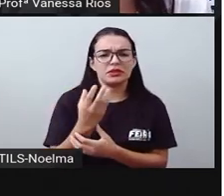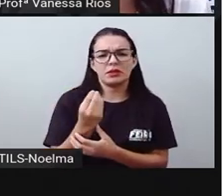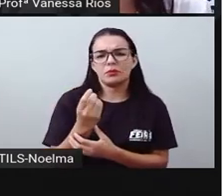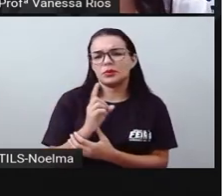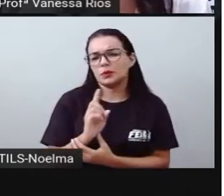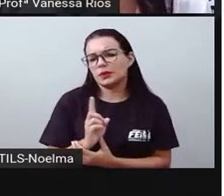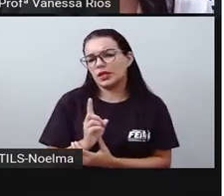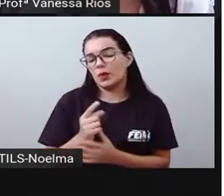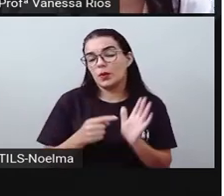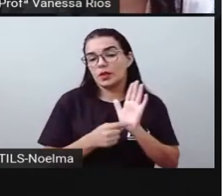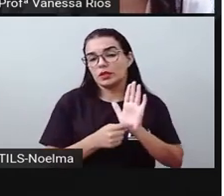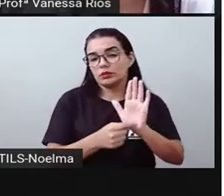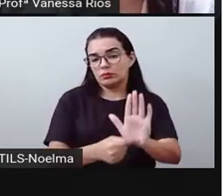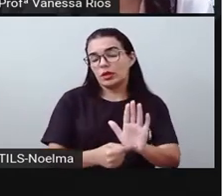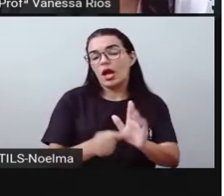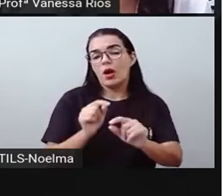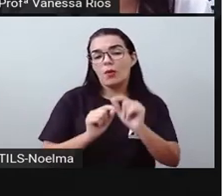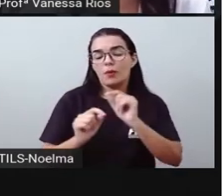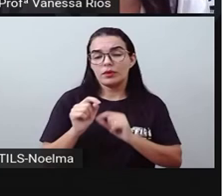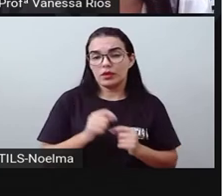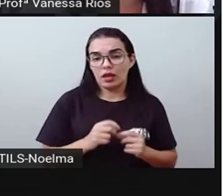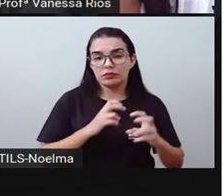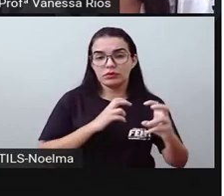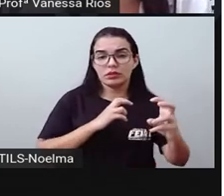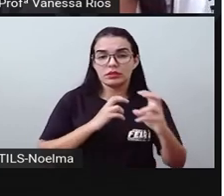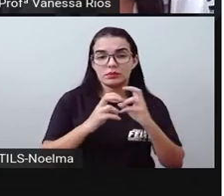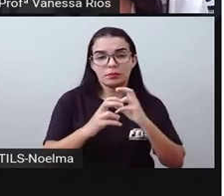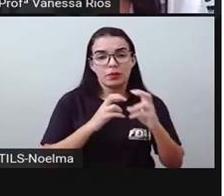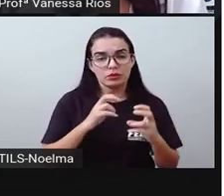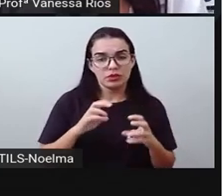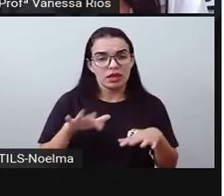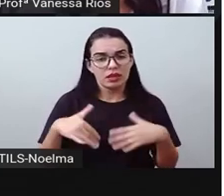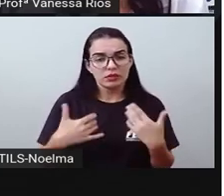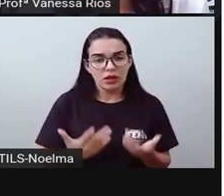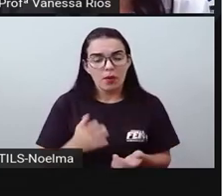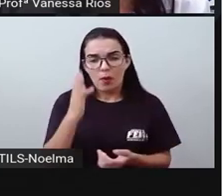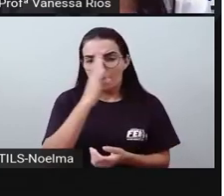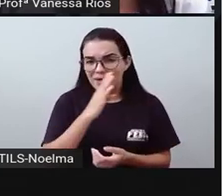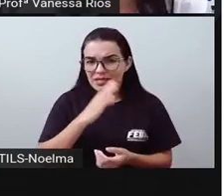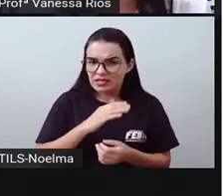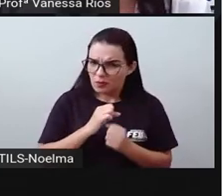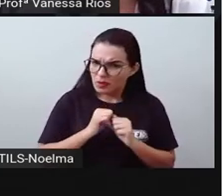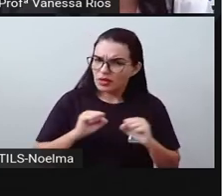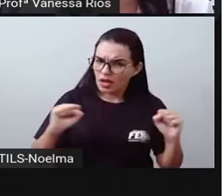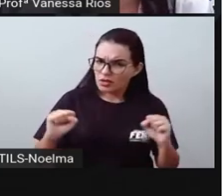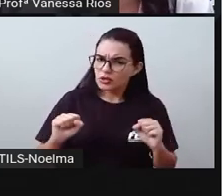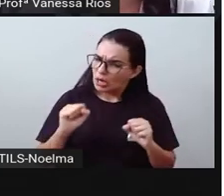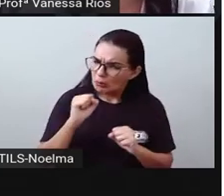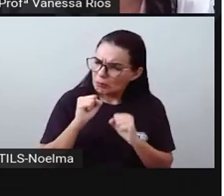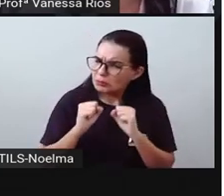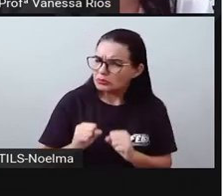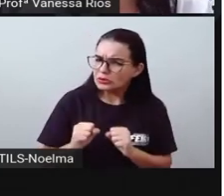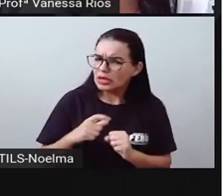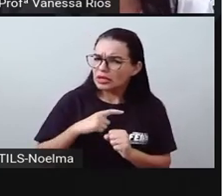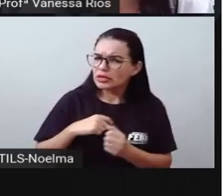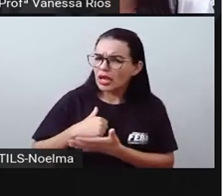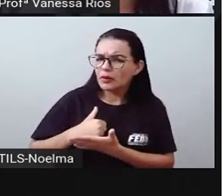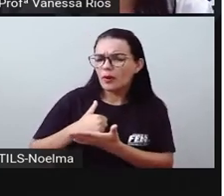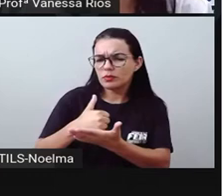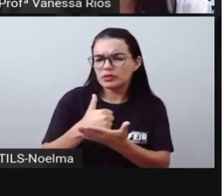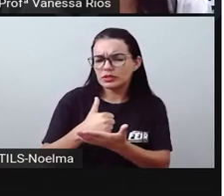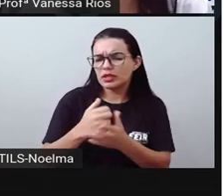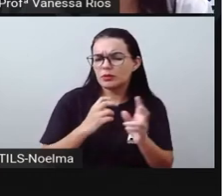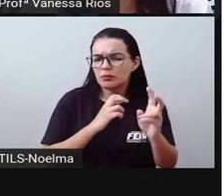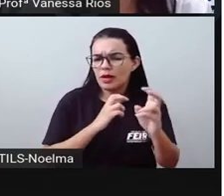transporte, já que o Brasil é tão grande, as ferrovias poderiam aí auxiliar muito no transporte, principalmente